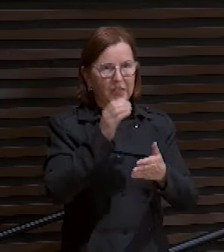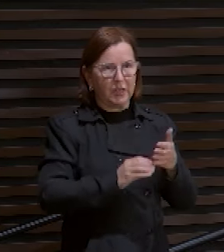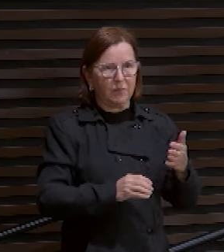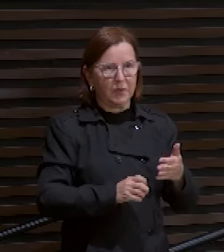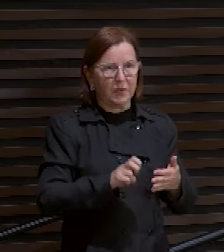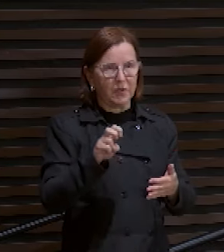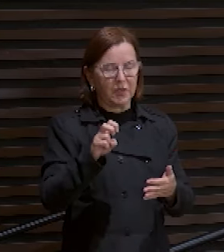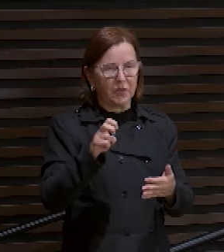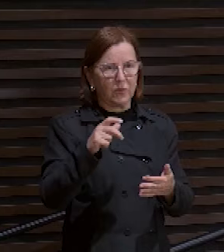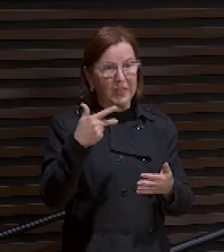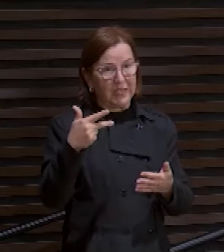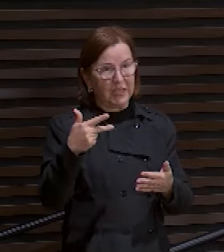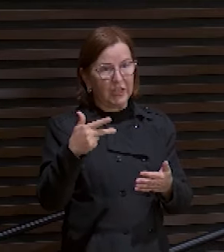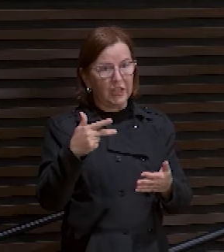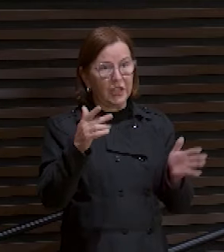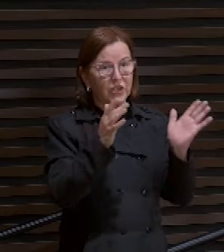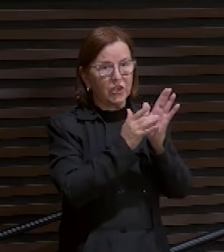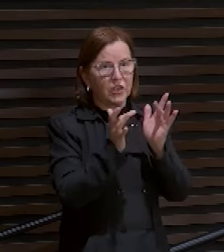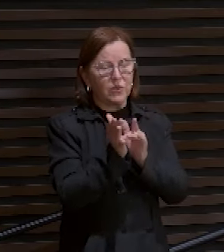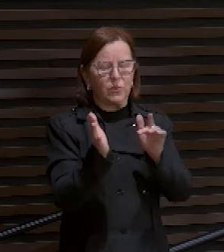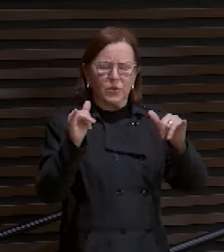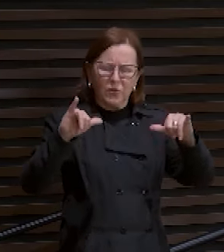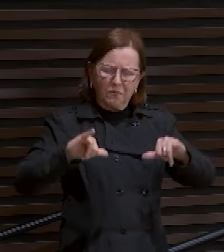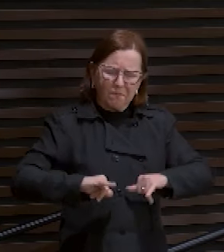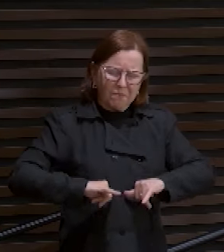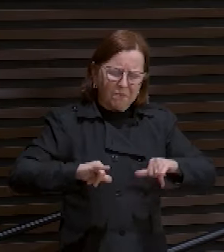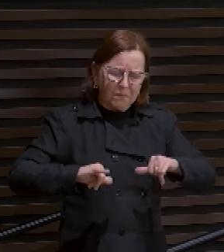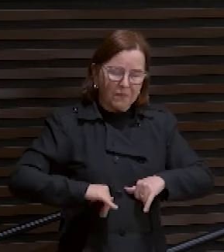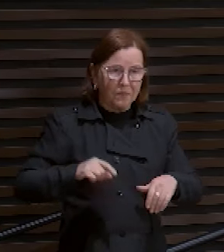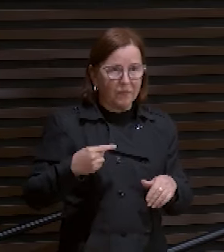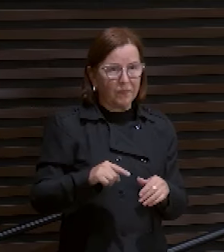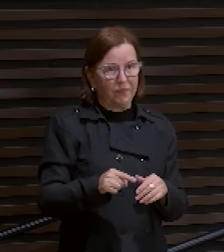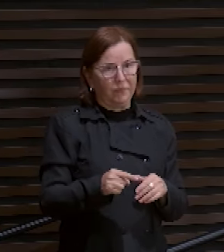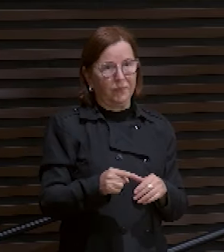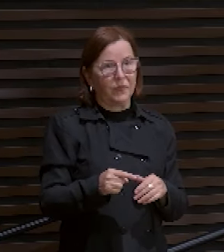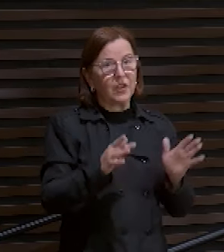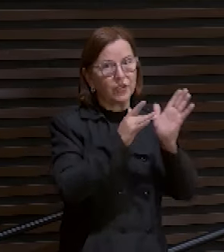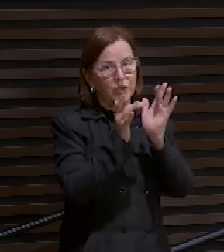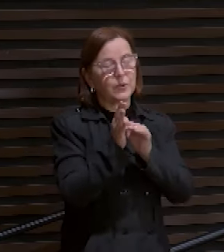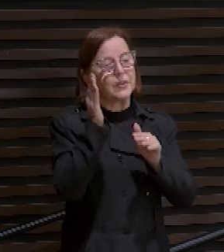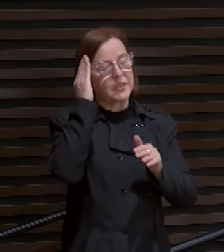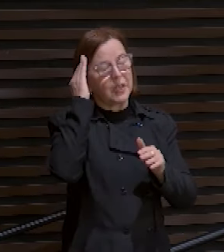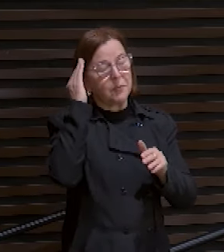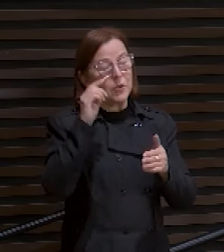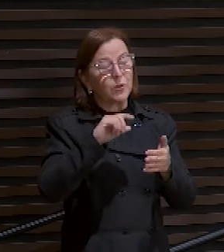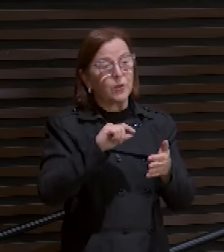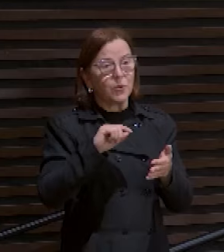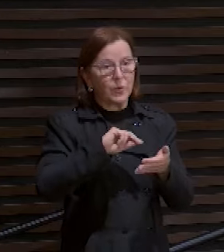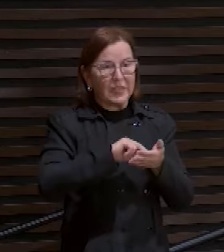Jesus sofreu, meus irmãos. E sofreu muito. Ele sabe o que é padecer.